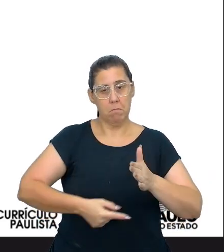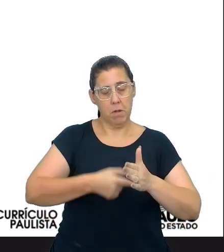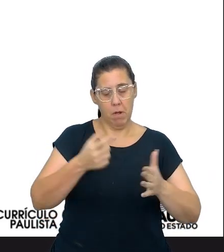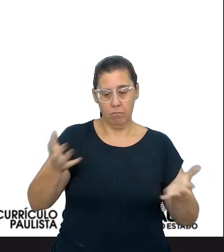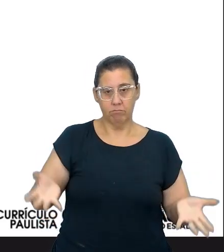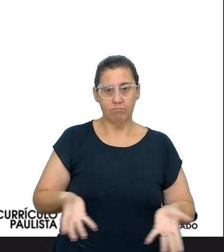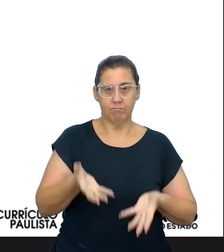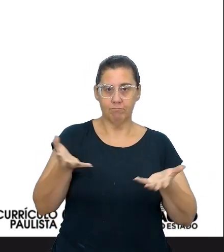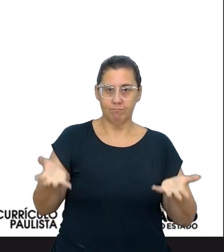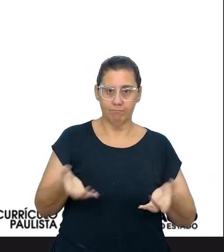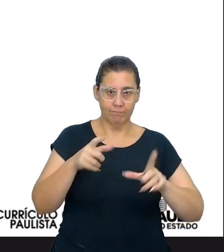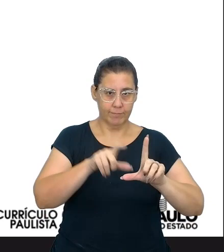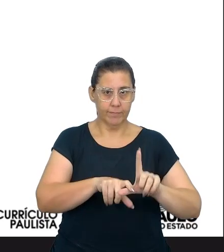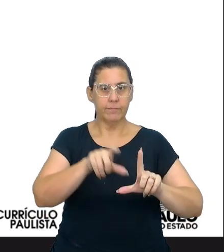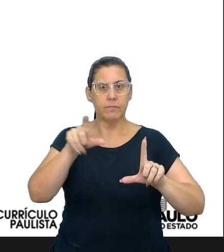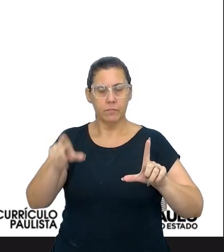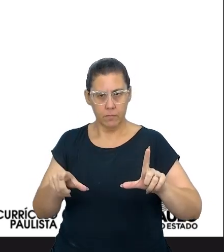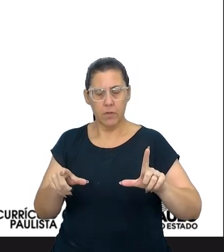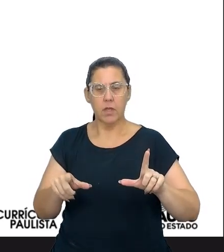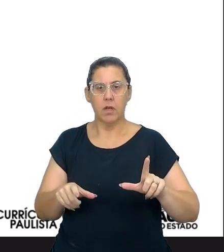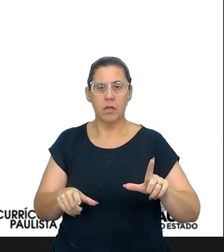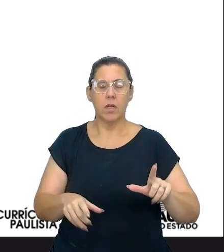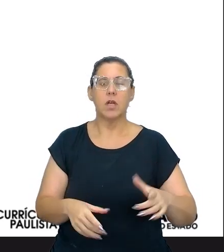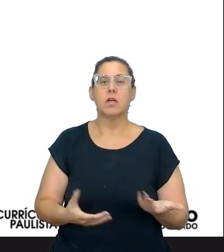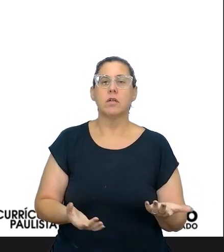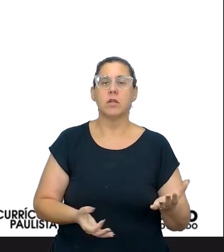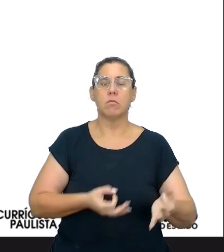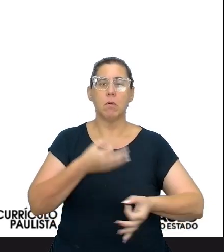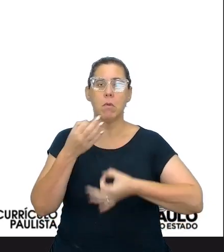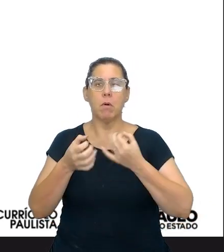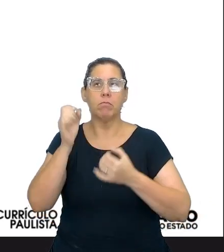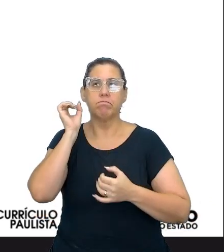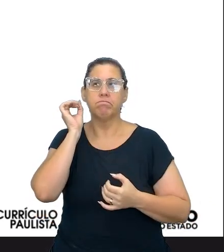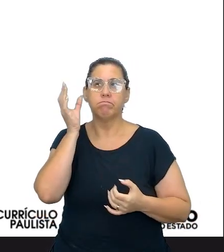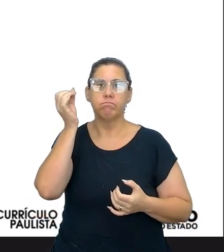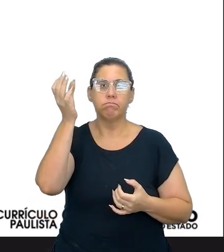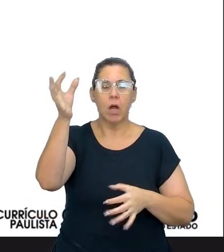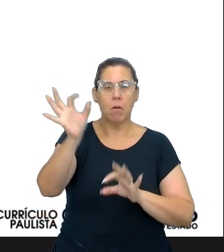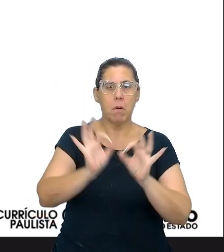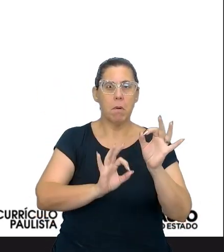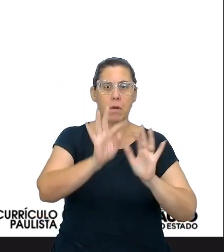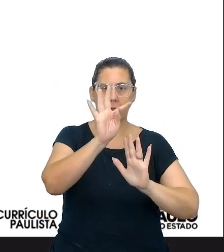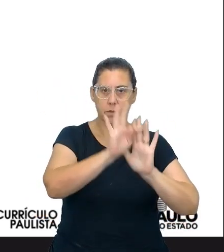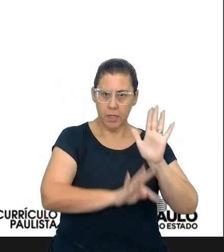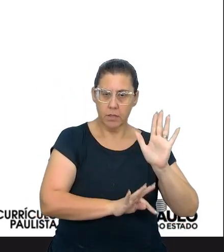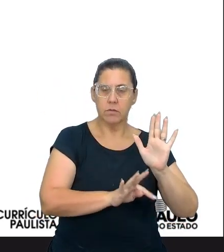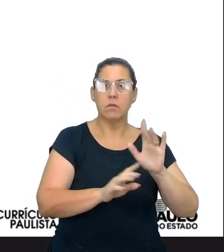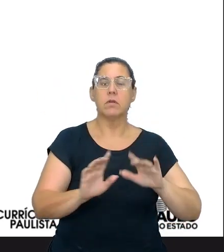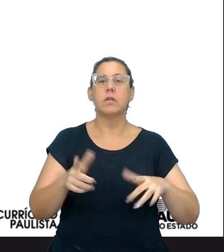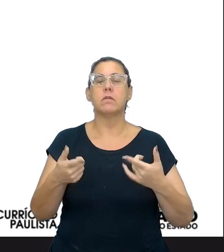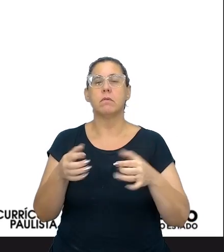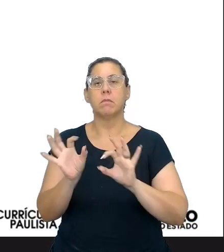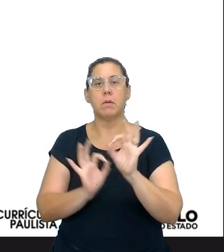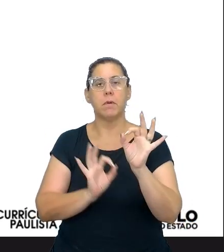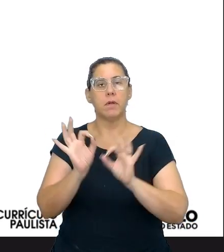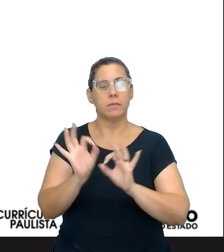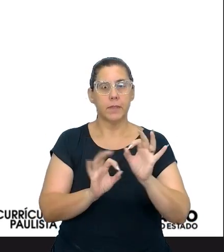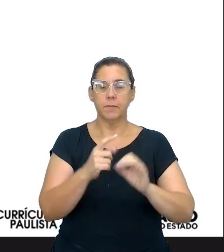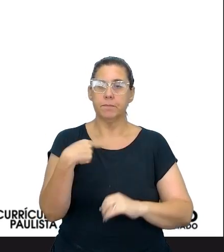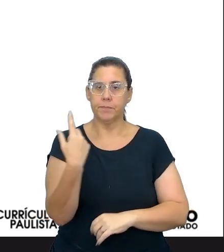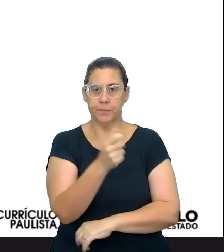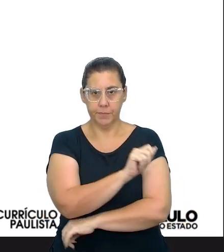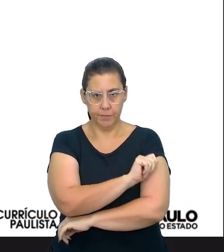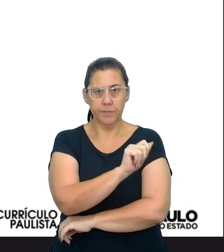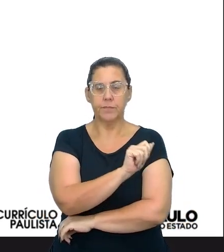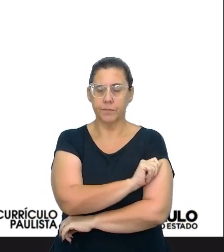incentivar a autonomia, a criticidade, a criatividade em produções textuais a serem realizada pelos nossos